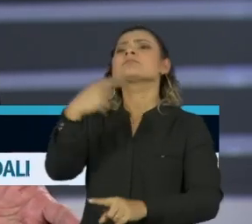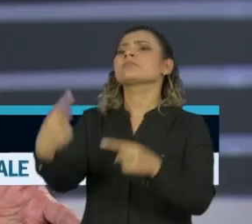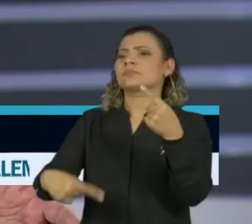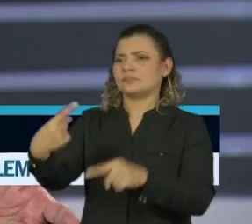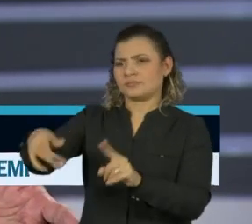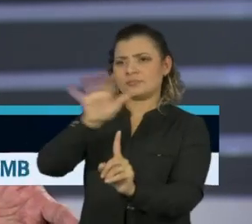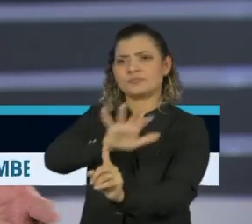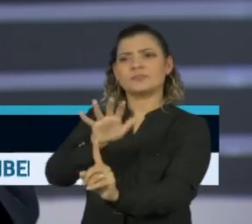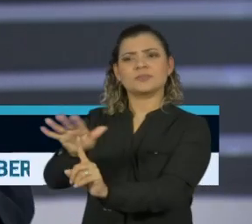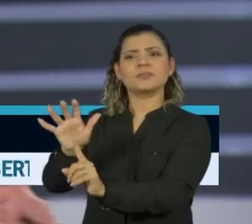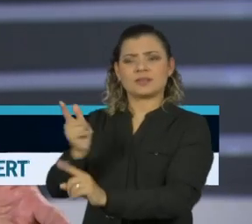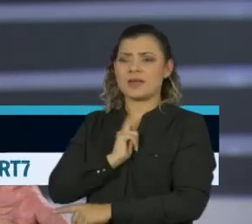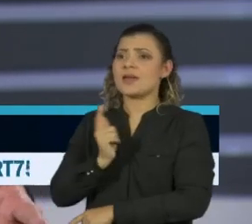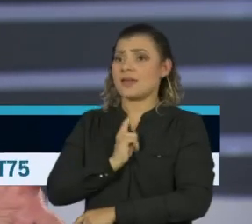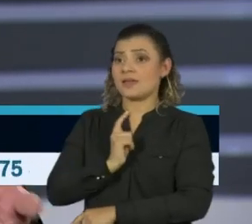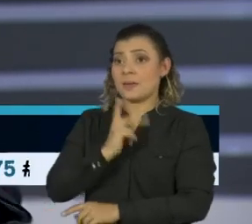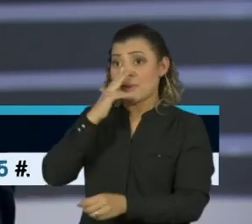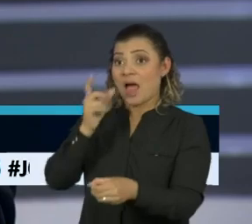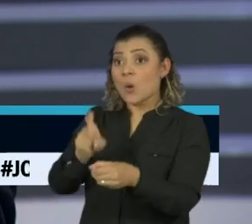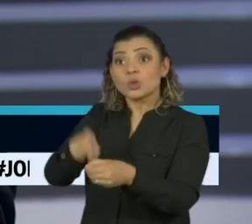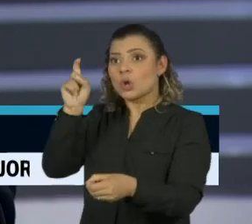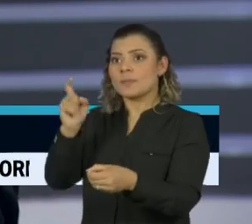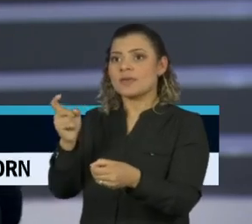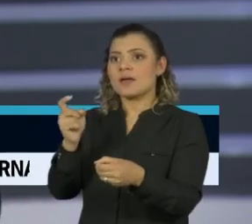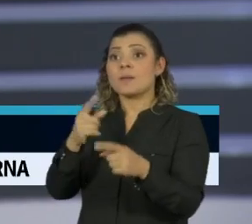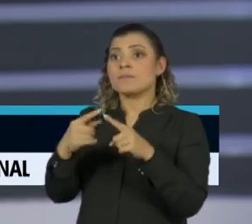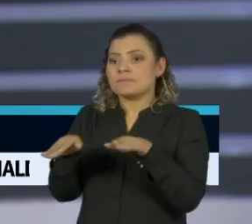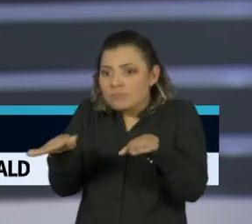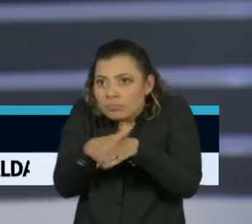perdendo, aparentemente, uma autonomia em relação ao Bolsonaro.